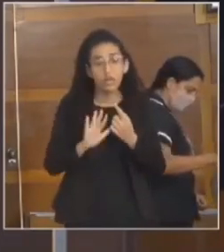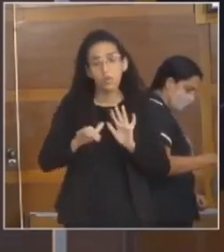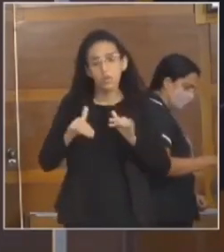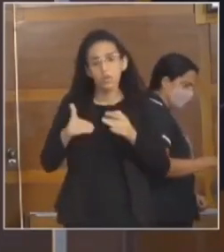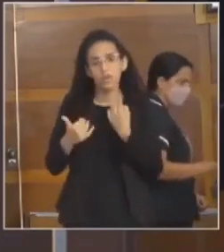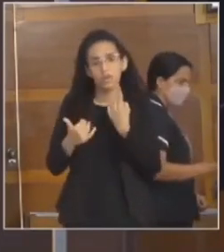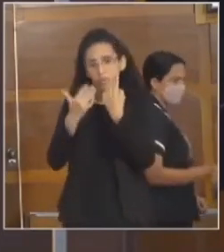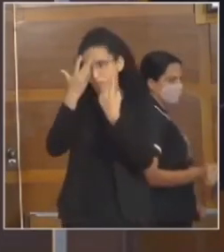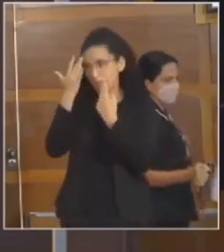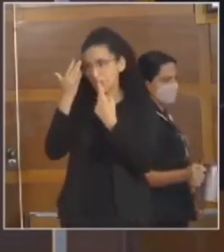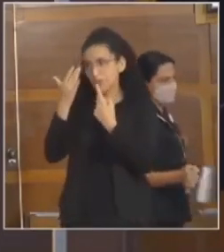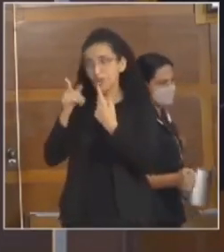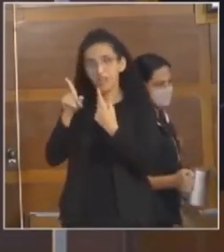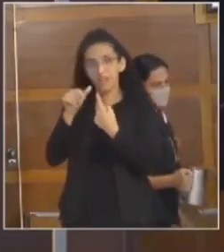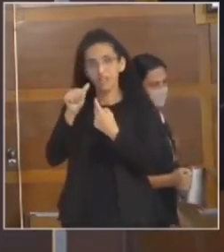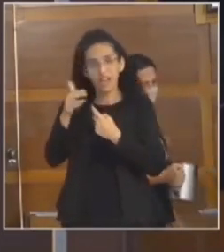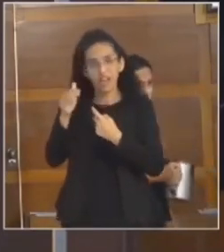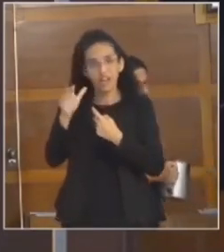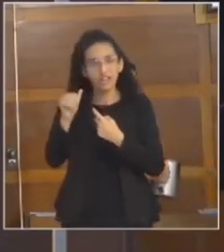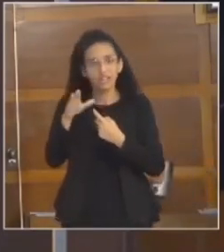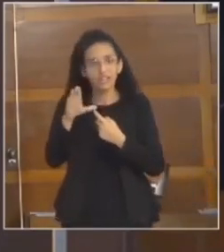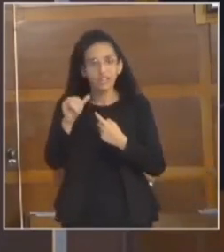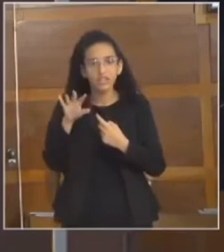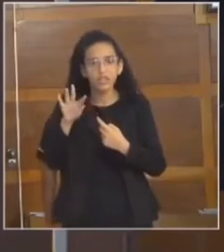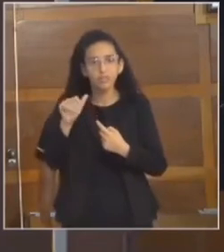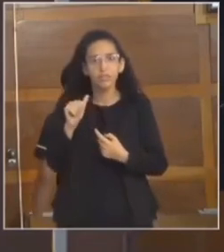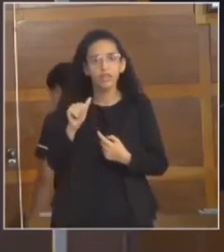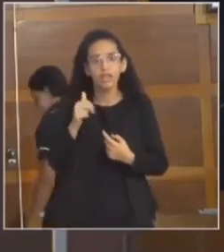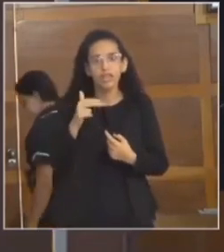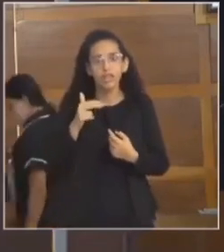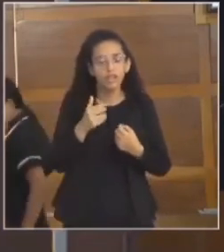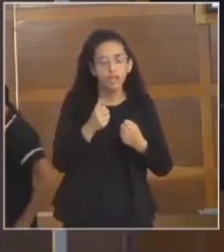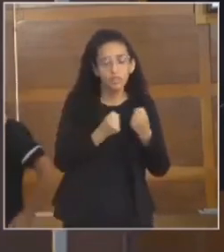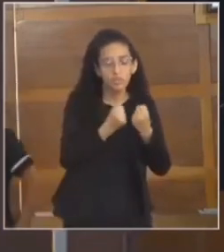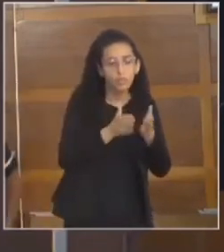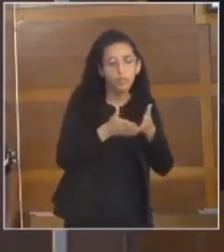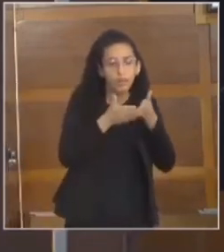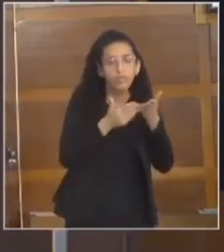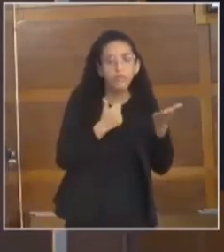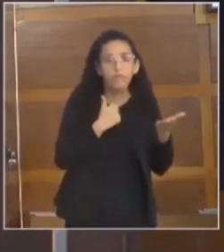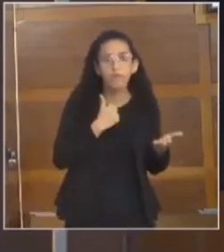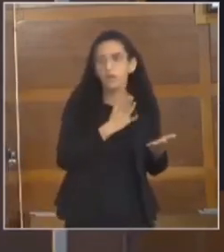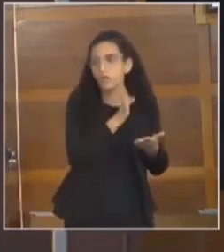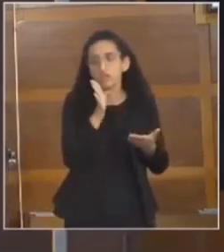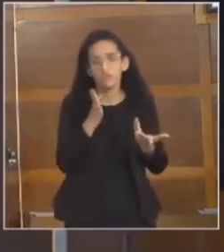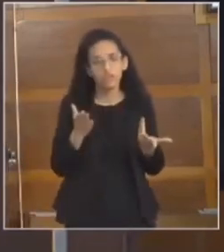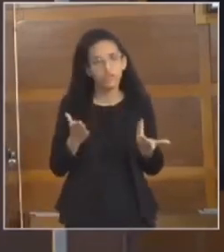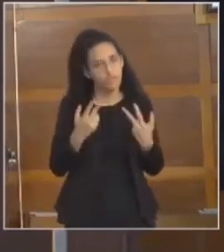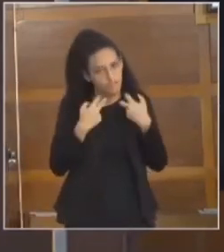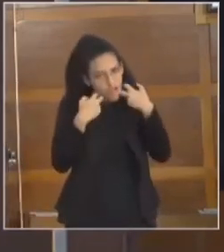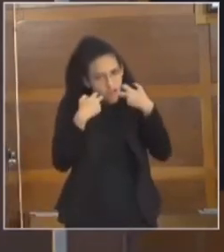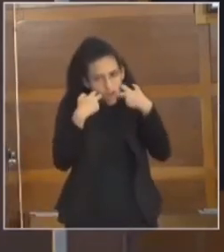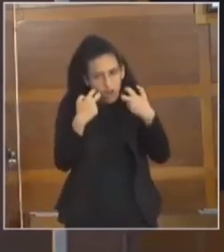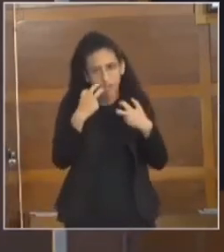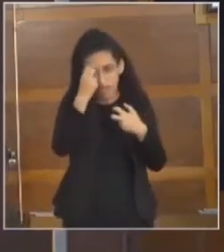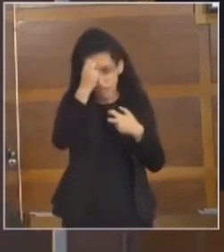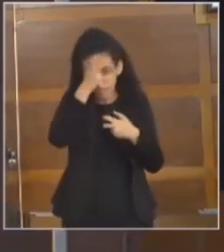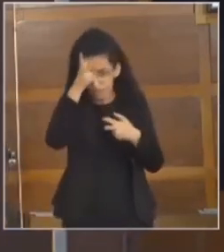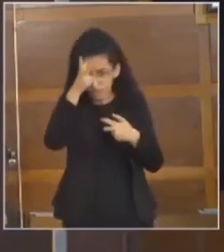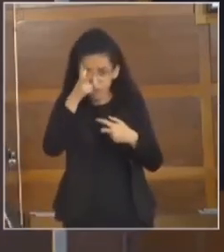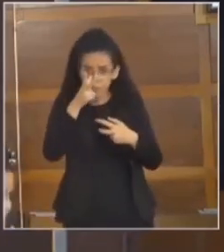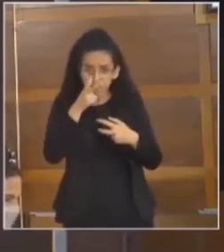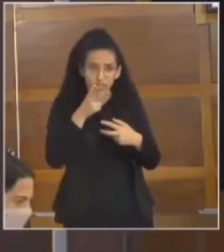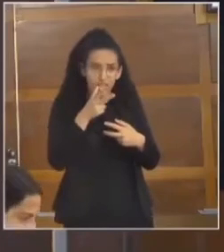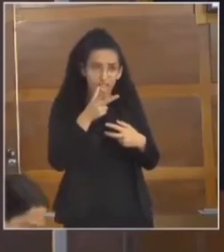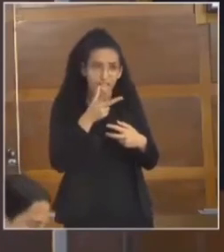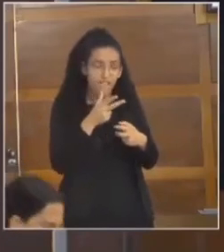Arasatiba infarta, o SAMU diz que não pode enviar a embarcação. Covardia é o prefeito Fernando Jordão fazer a